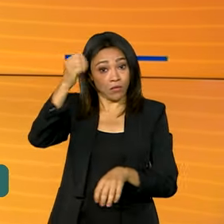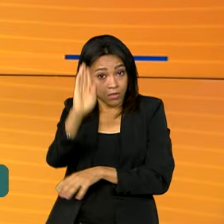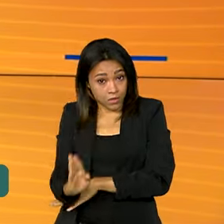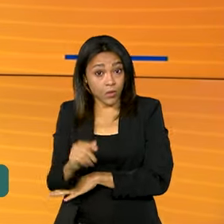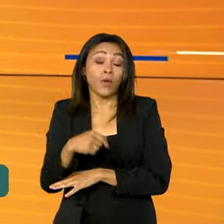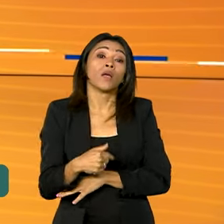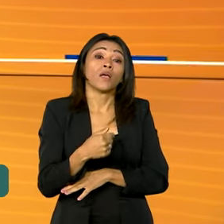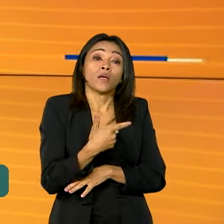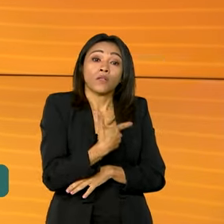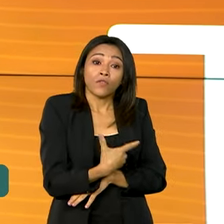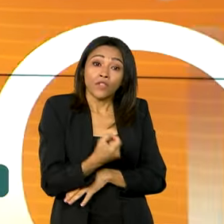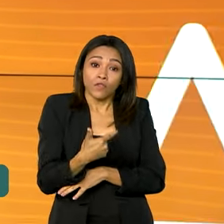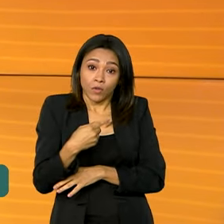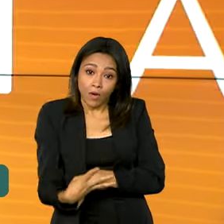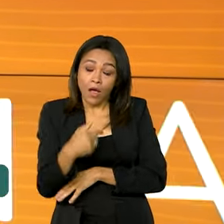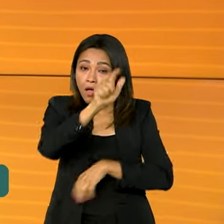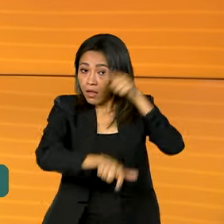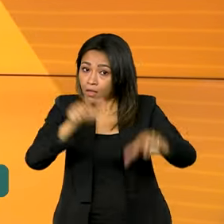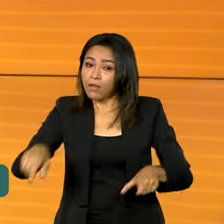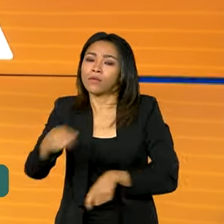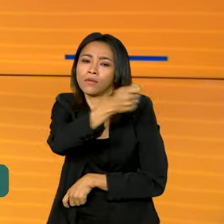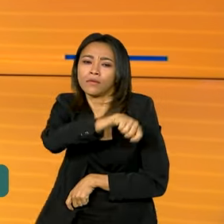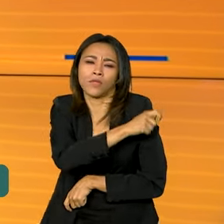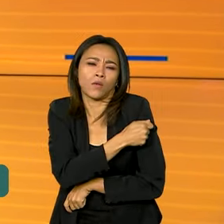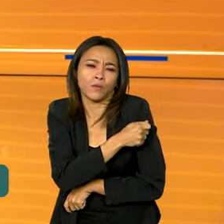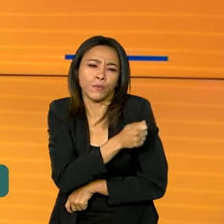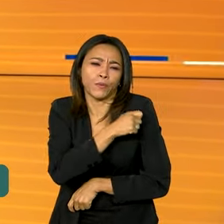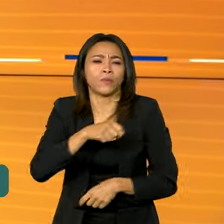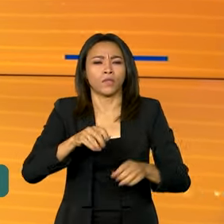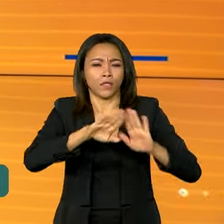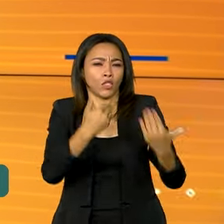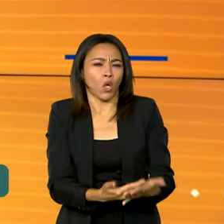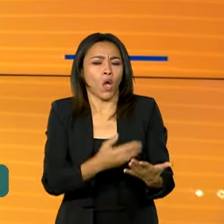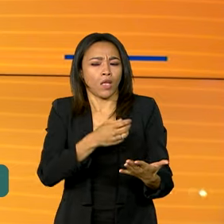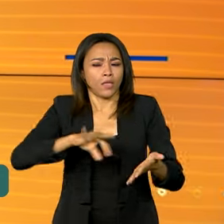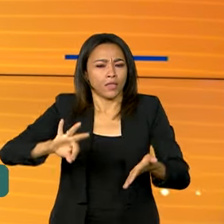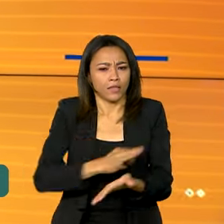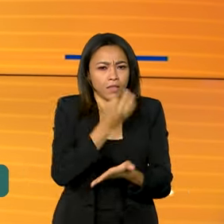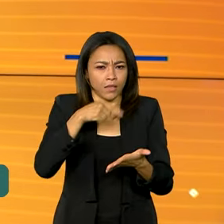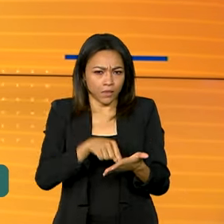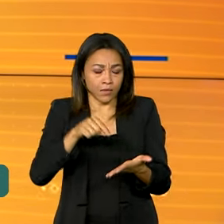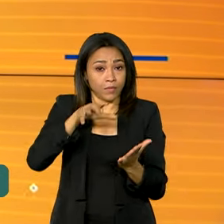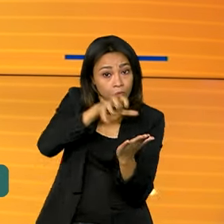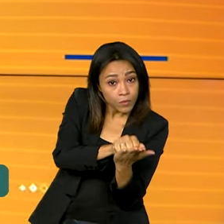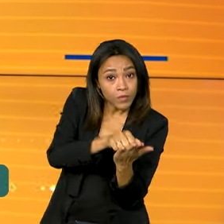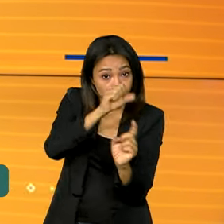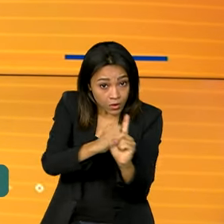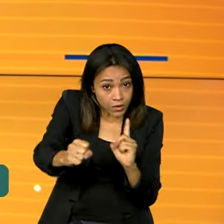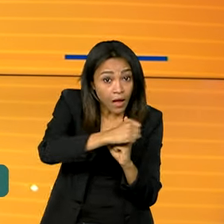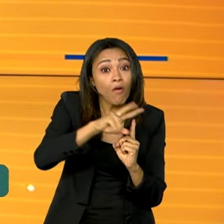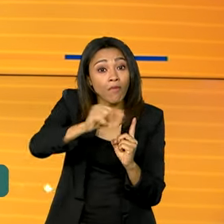2024, os estudantes do ensino médio da rede pública inscritos no CADÚNICO, o Cadastro Único, e que vão fazer o exame,